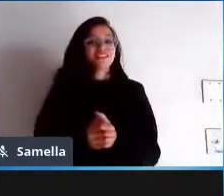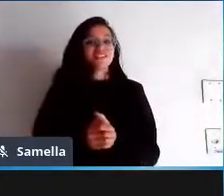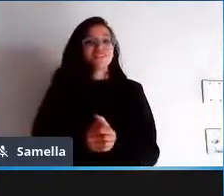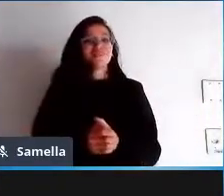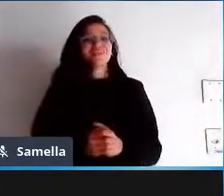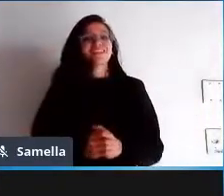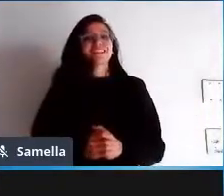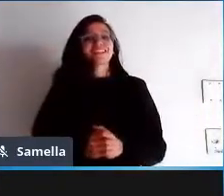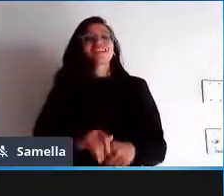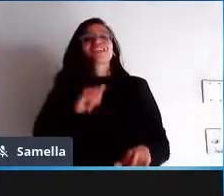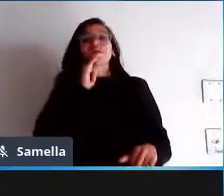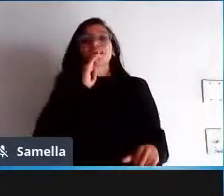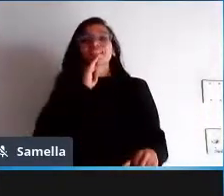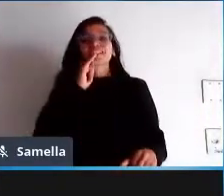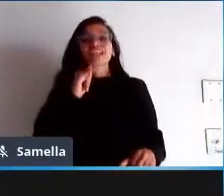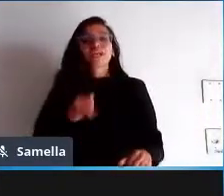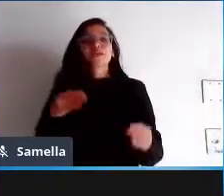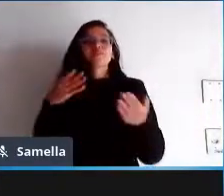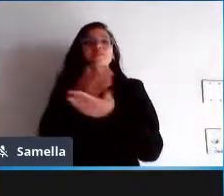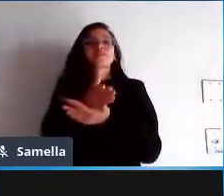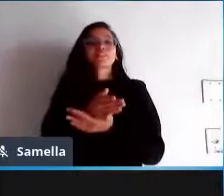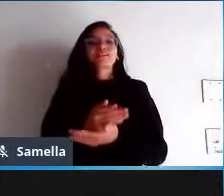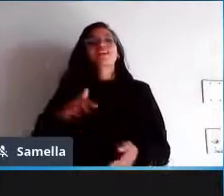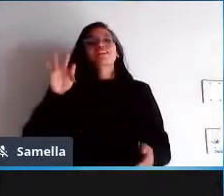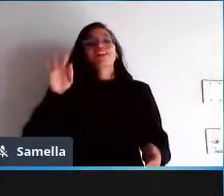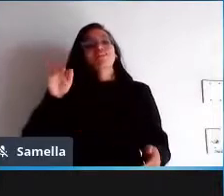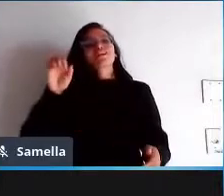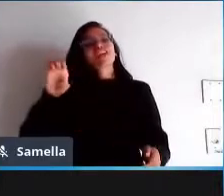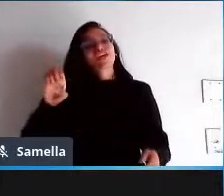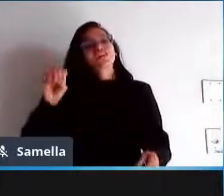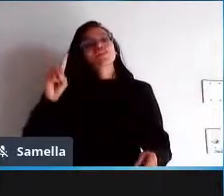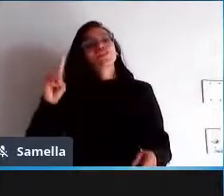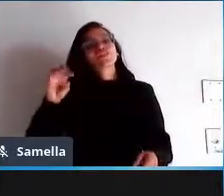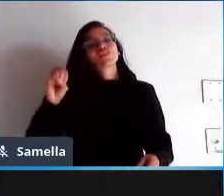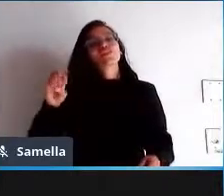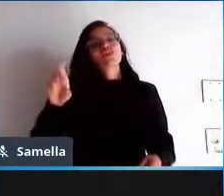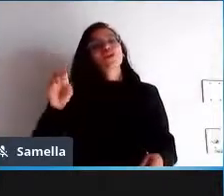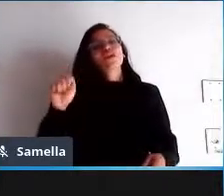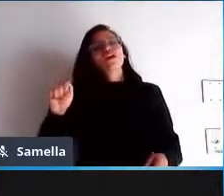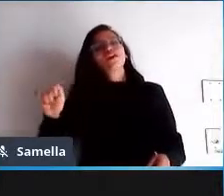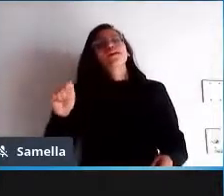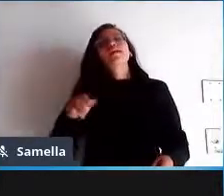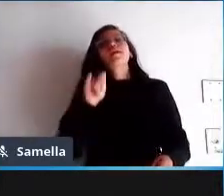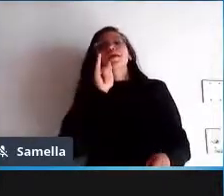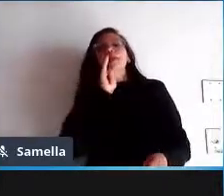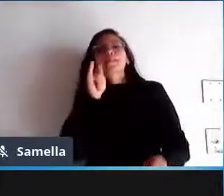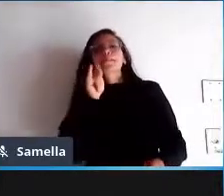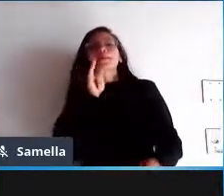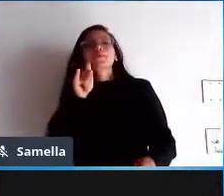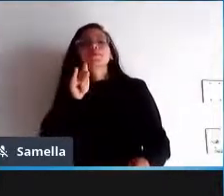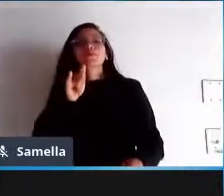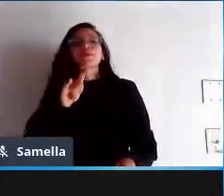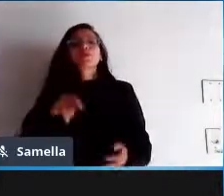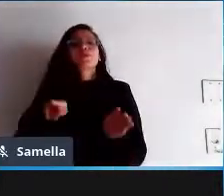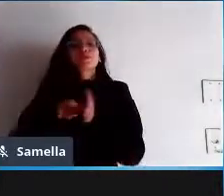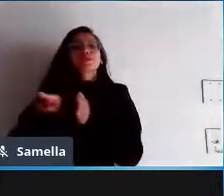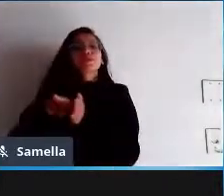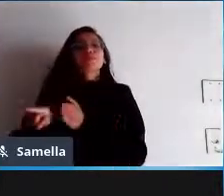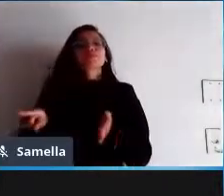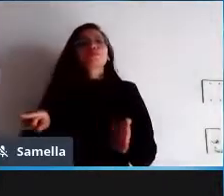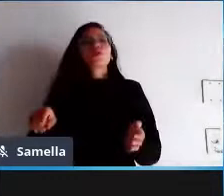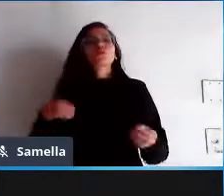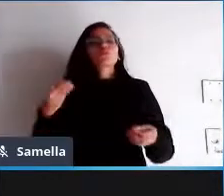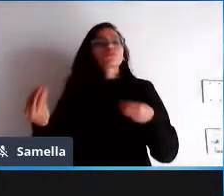no telegram da comunidade fedora e fazem as suas perguntas alguém daquela comunidade vai